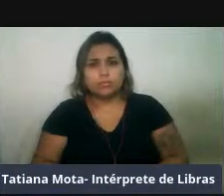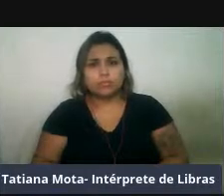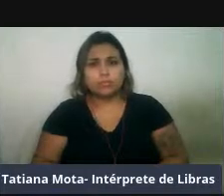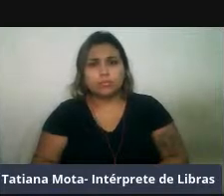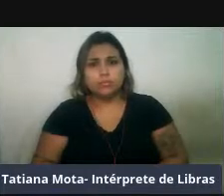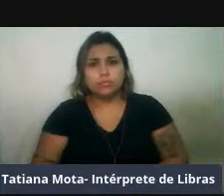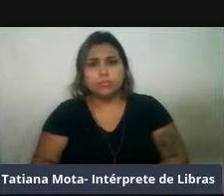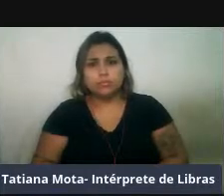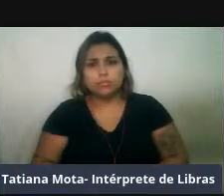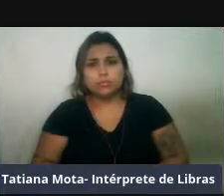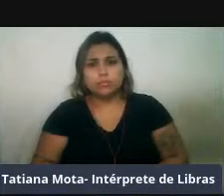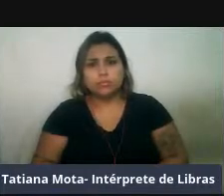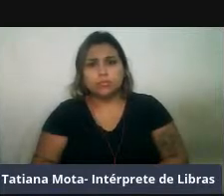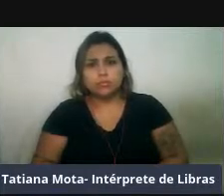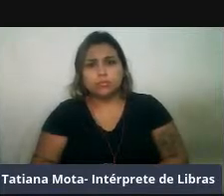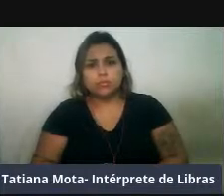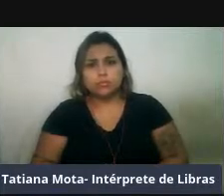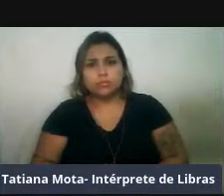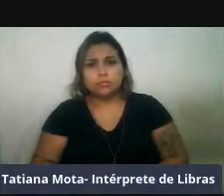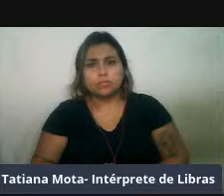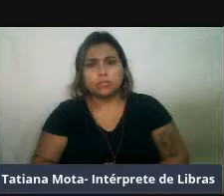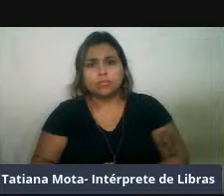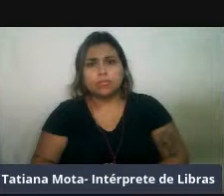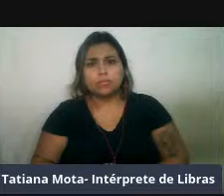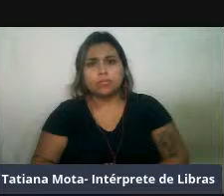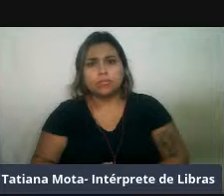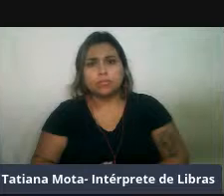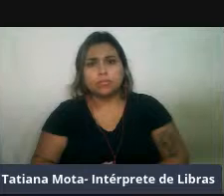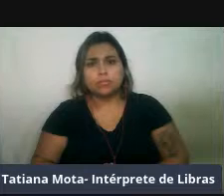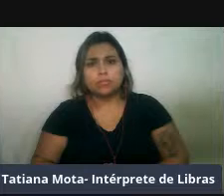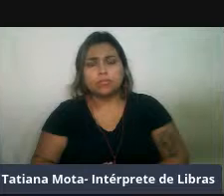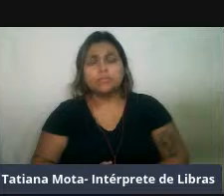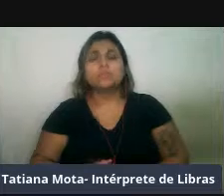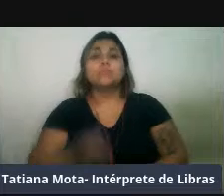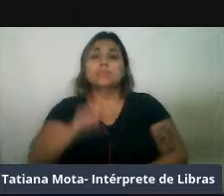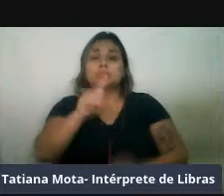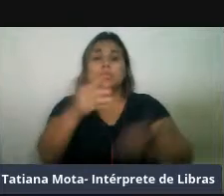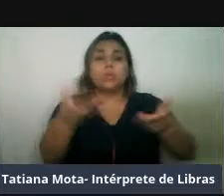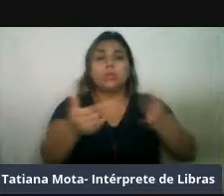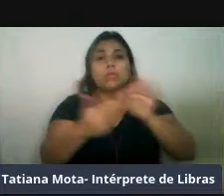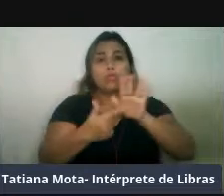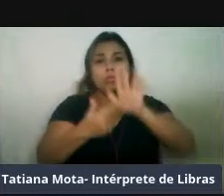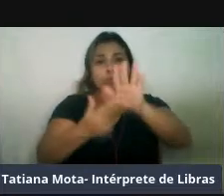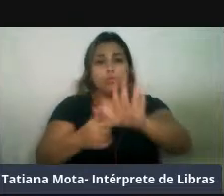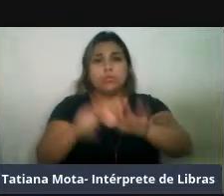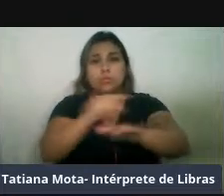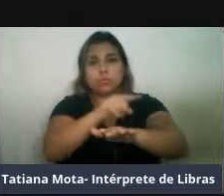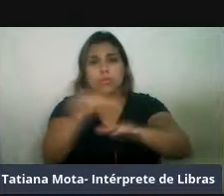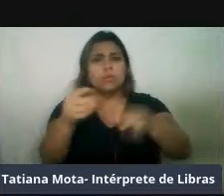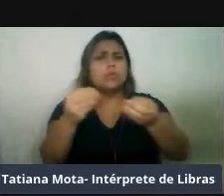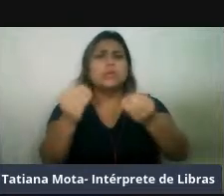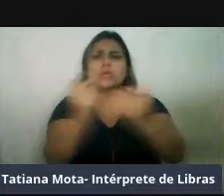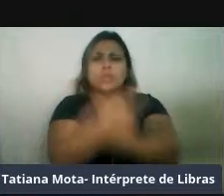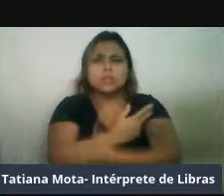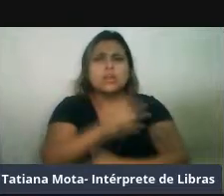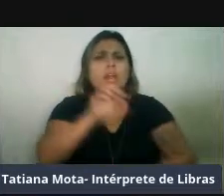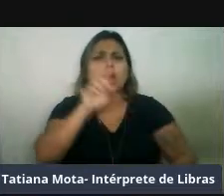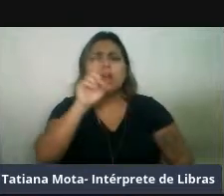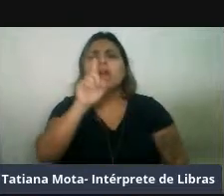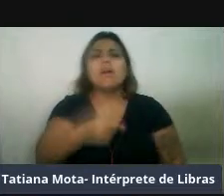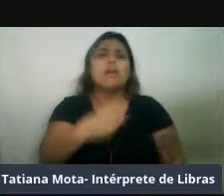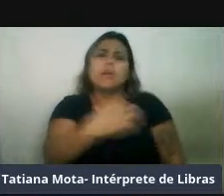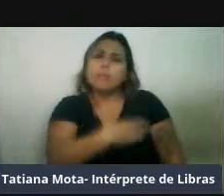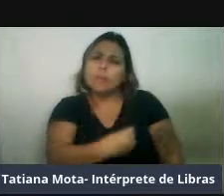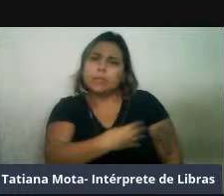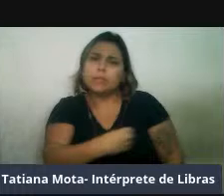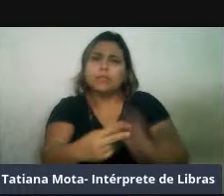então, a minha fala vai ser sobre distribuição de mamíferos marinhos, né. Então, quando a gente fala de mamíferos marinhos, a